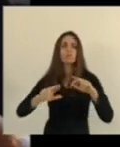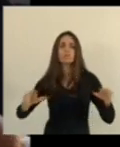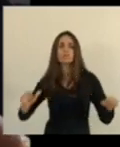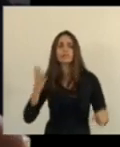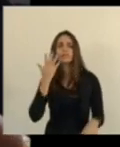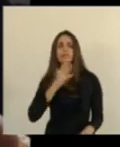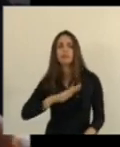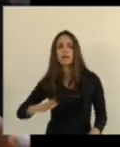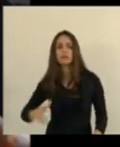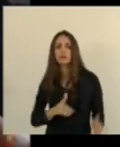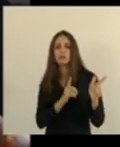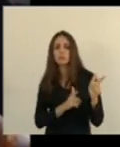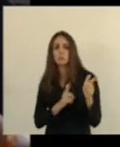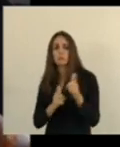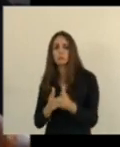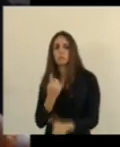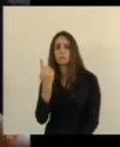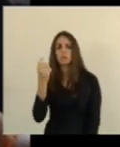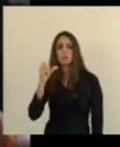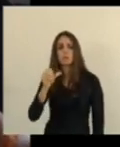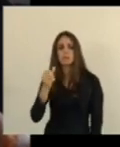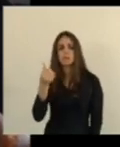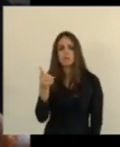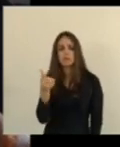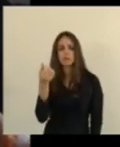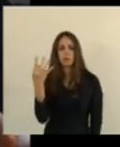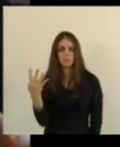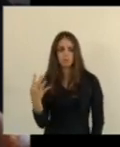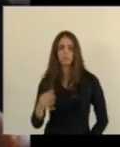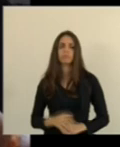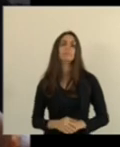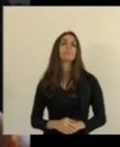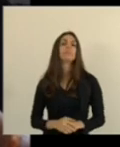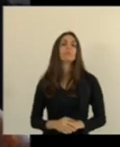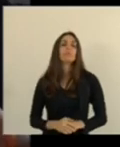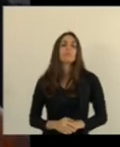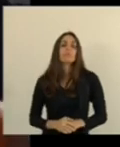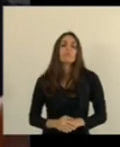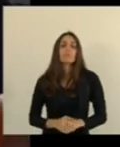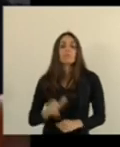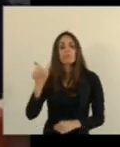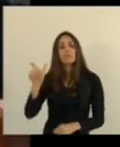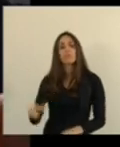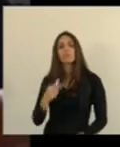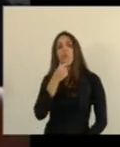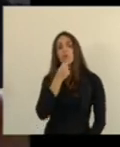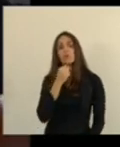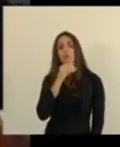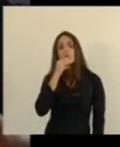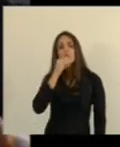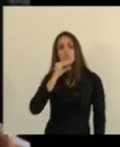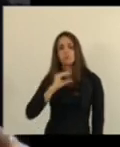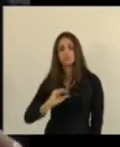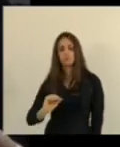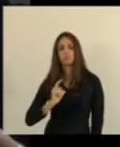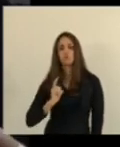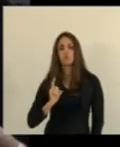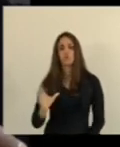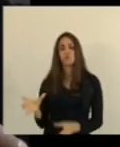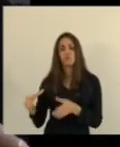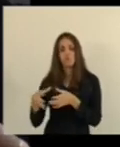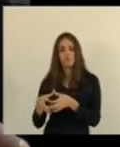com crianças. Paulo Freire tinha a... ele comandava uma equipe